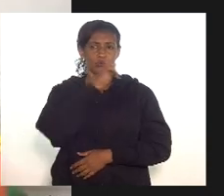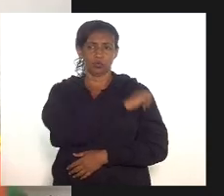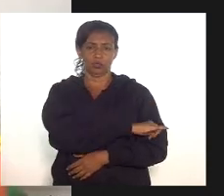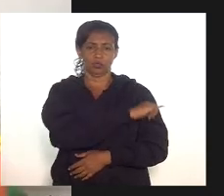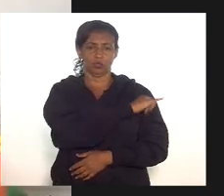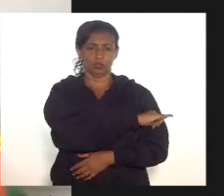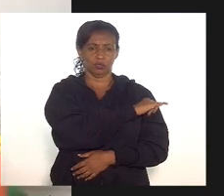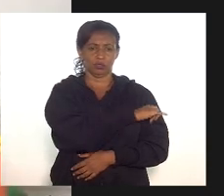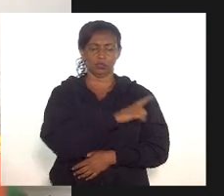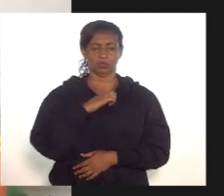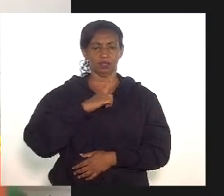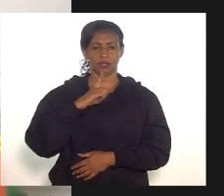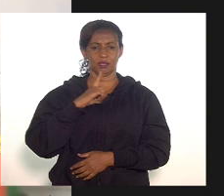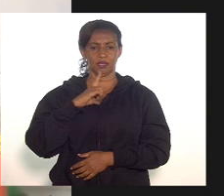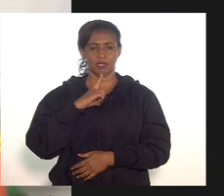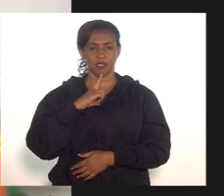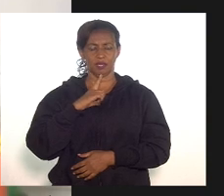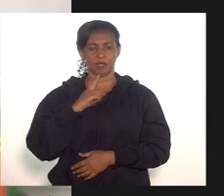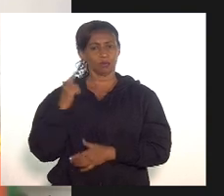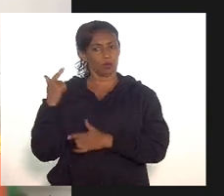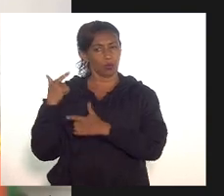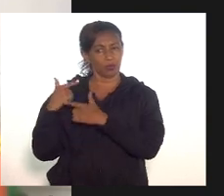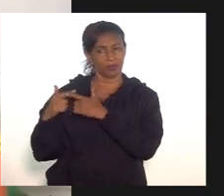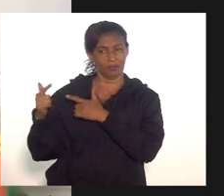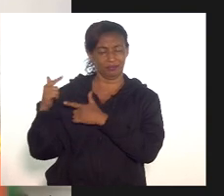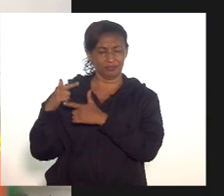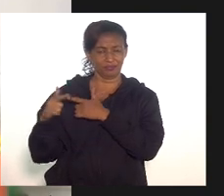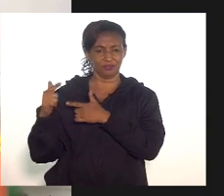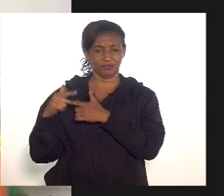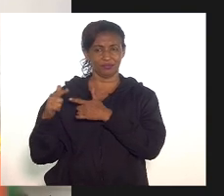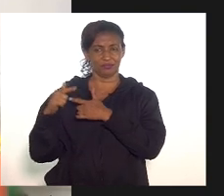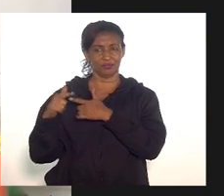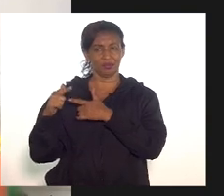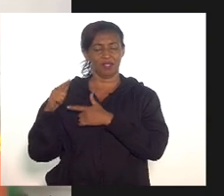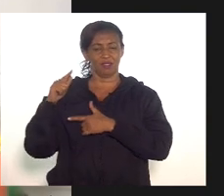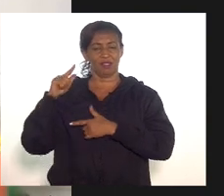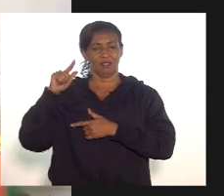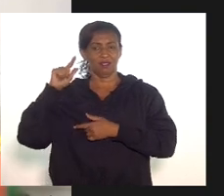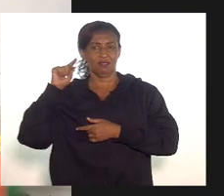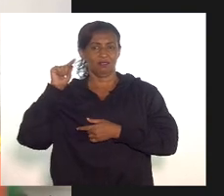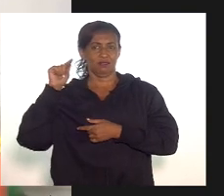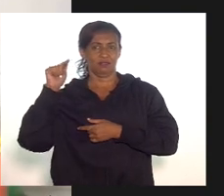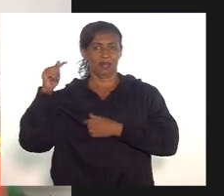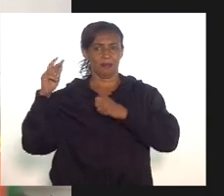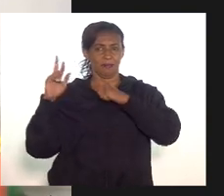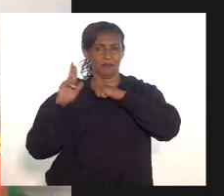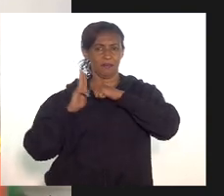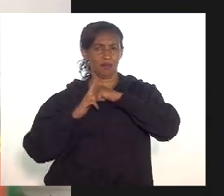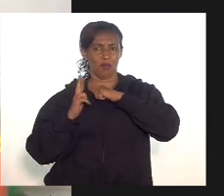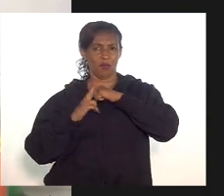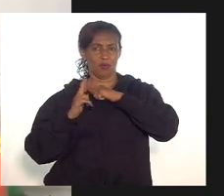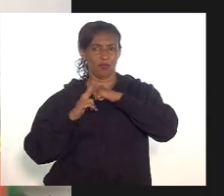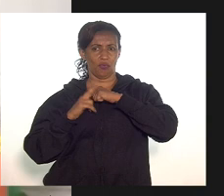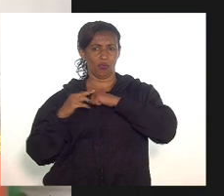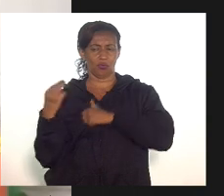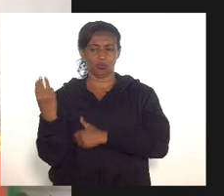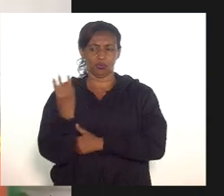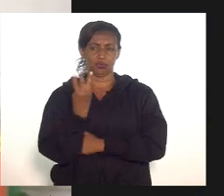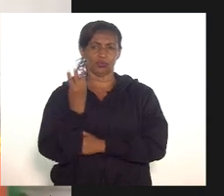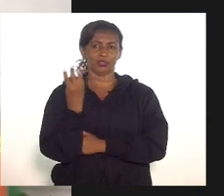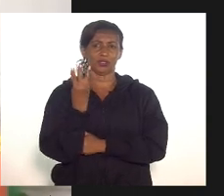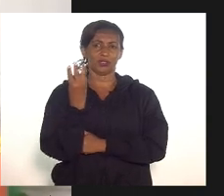Janeiro. Nós temos aí a situação na Baixada Fluminense do desaparecimento de três